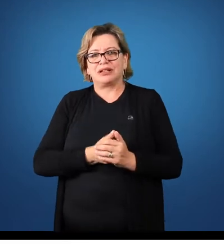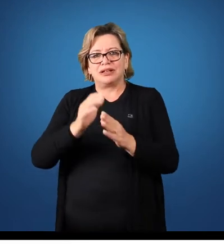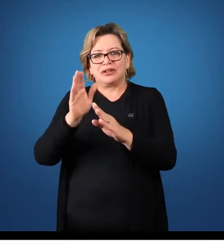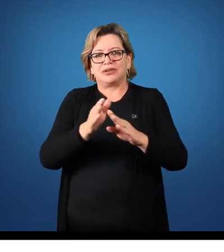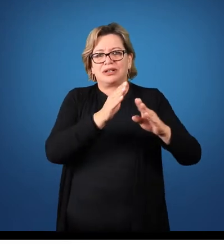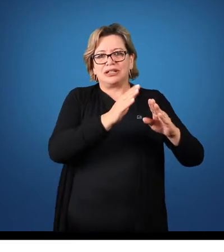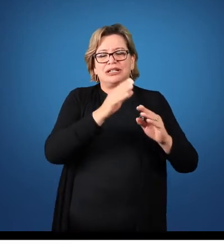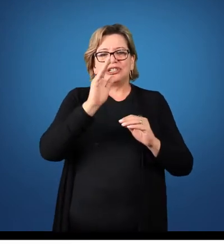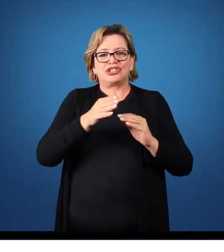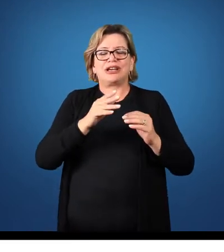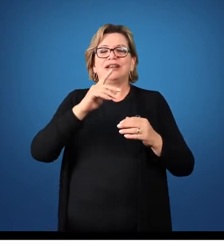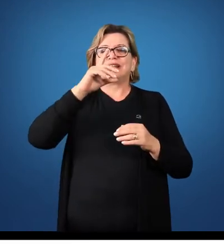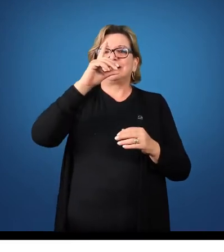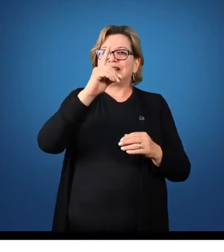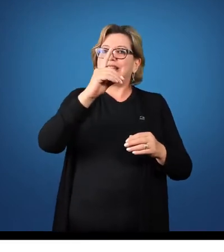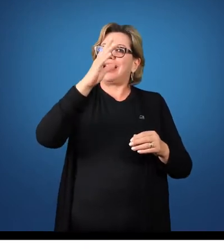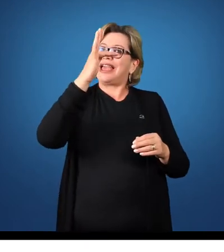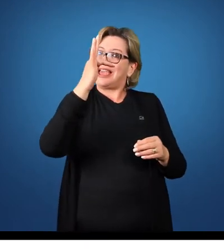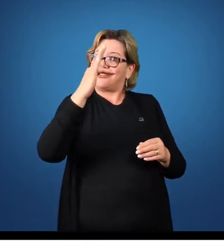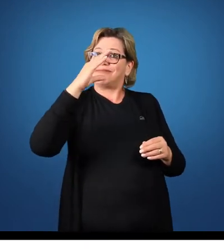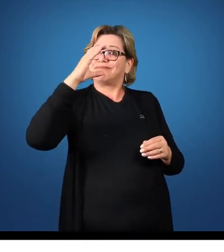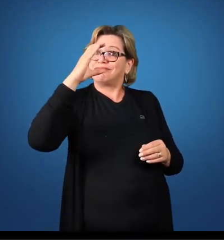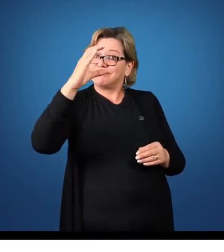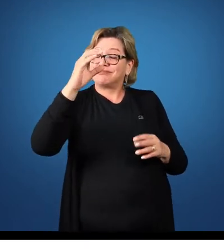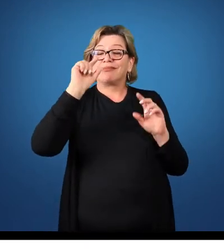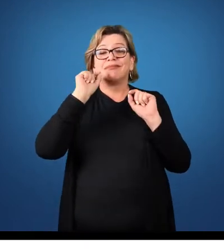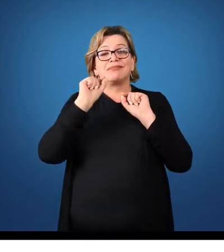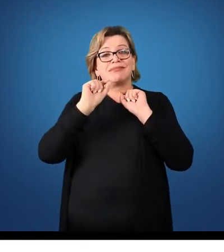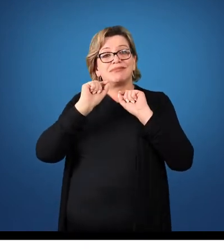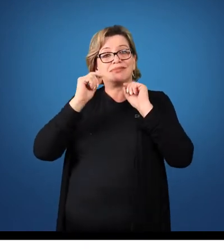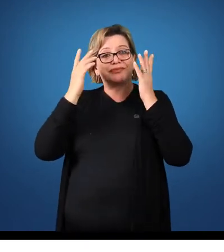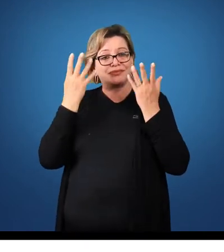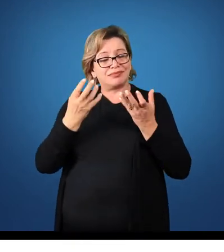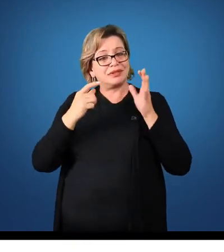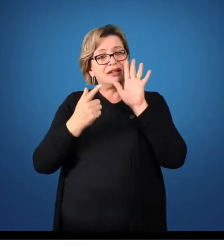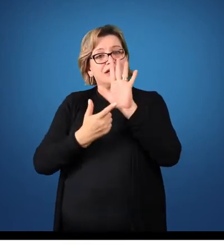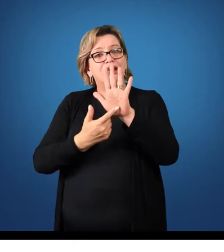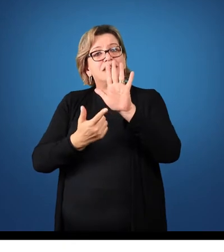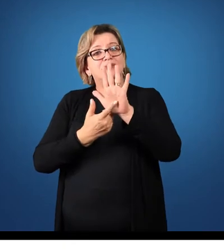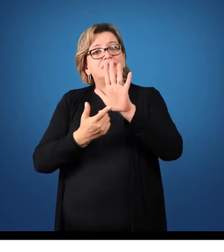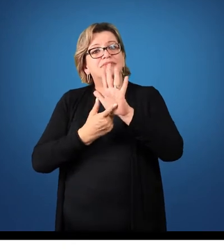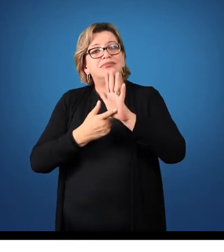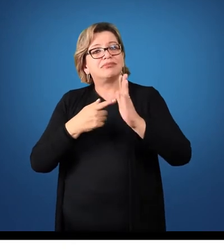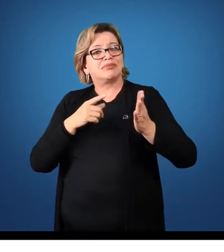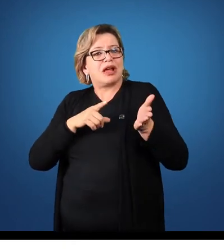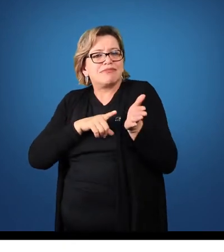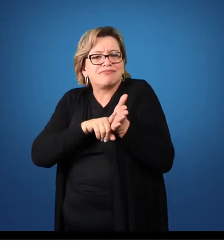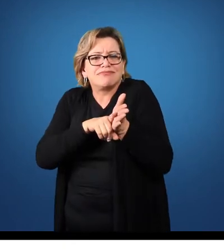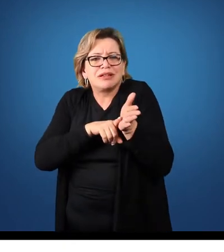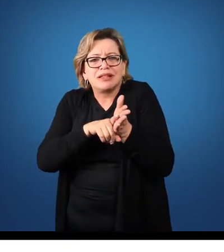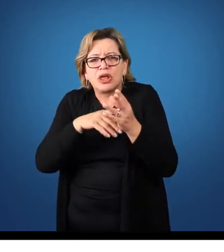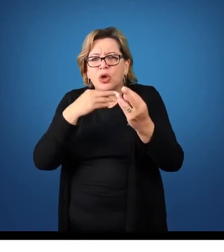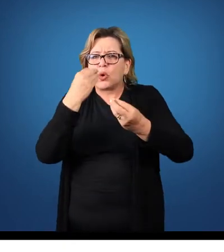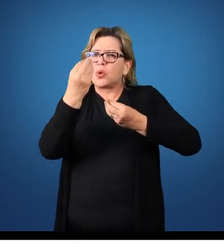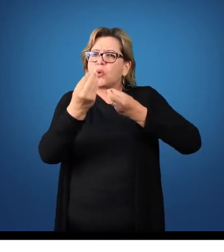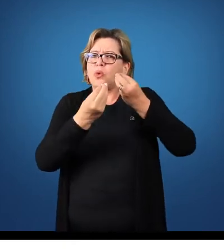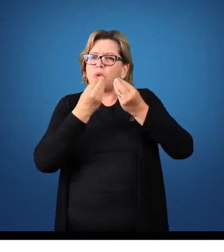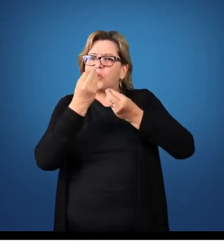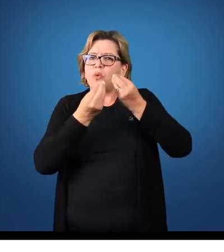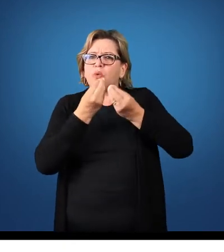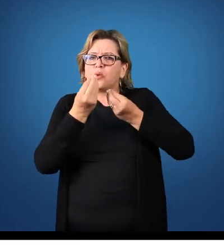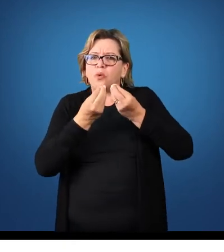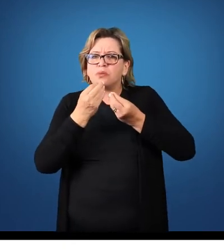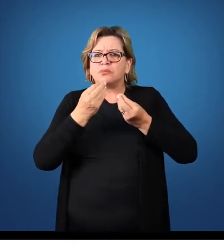a demonstração dos fluxos de caixa, ela busca especificamente analisar como é que foram gerados os